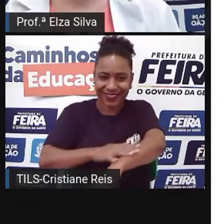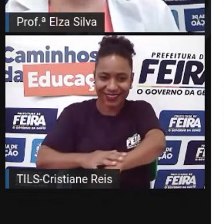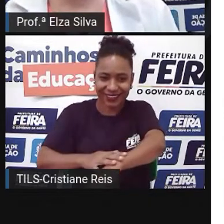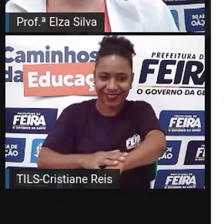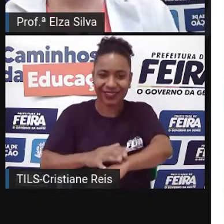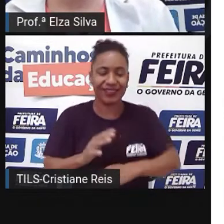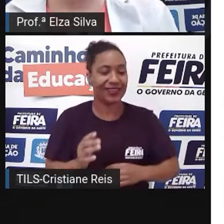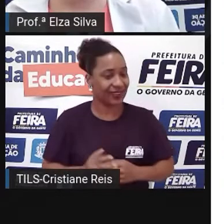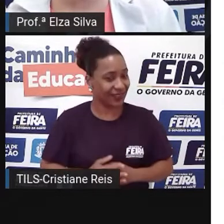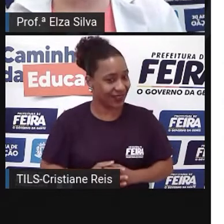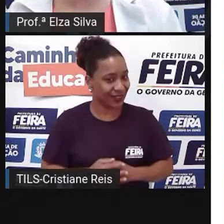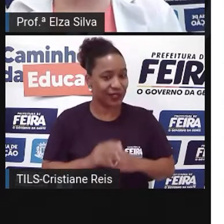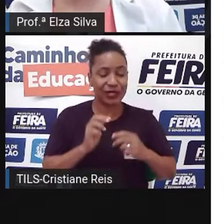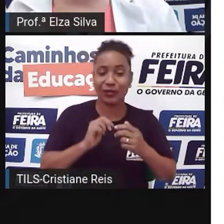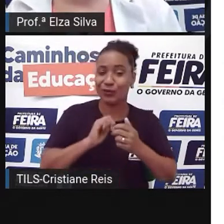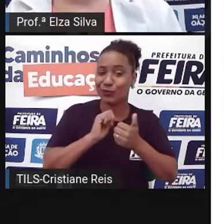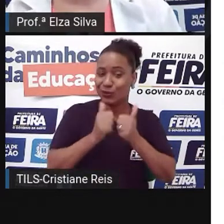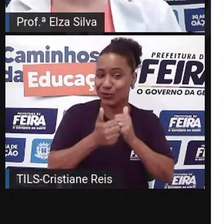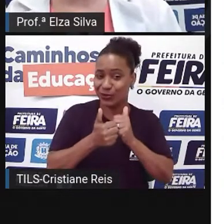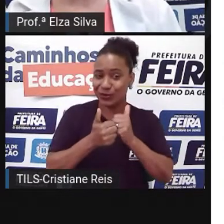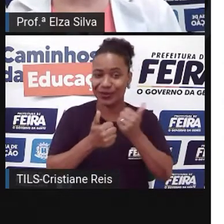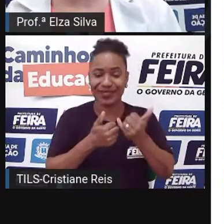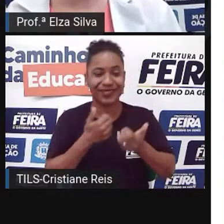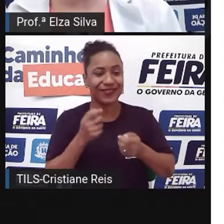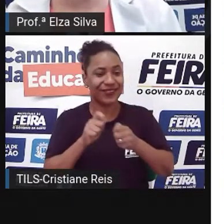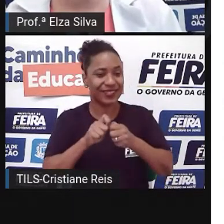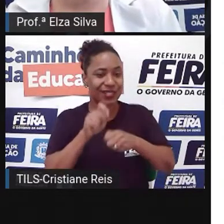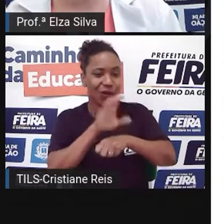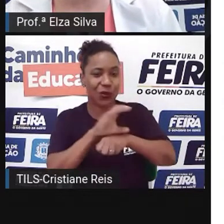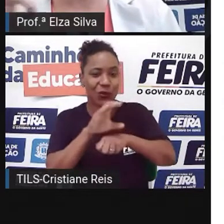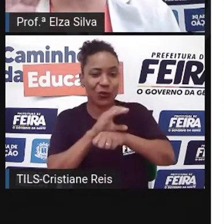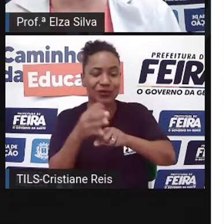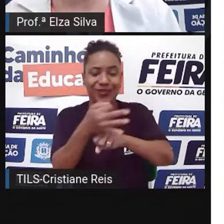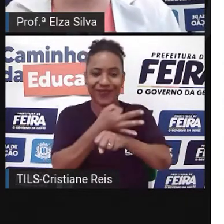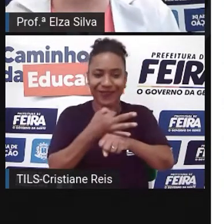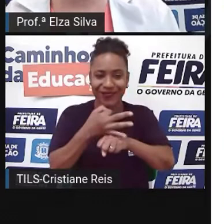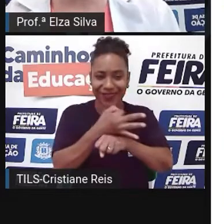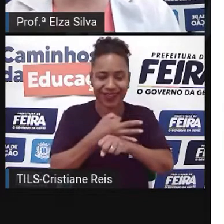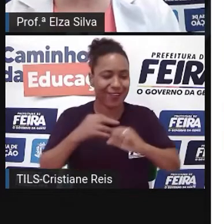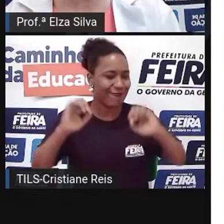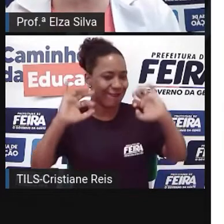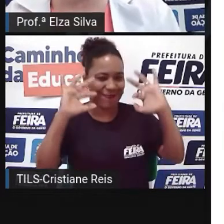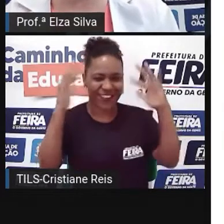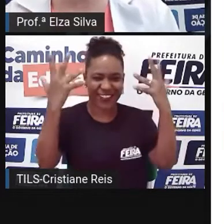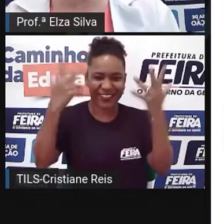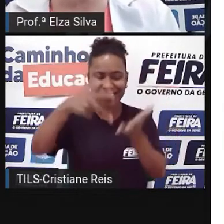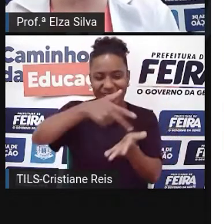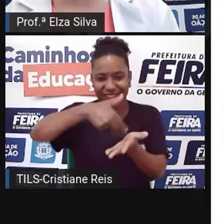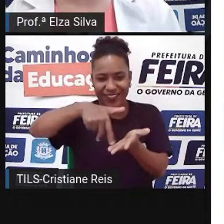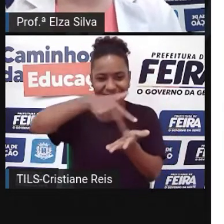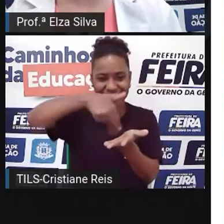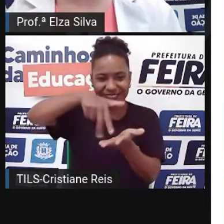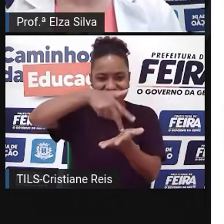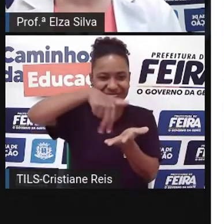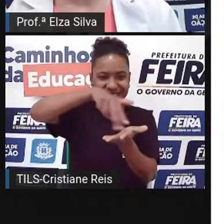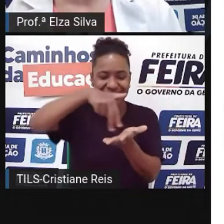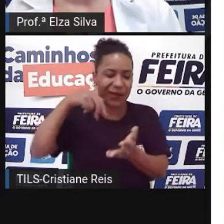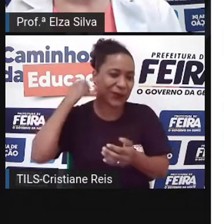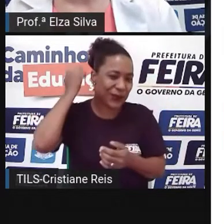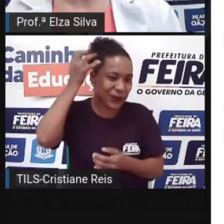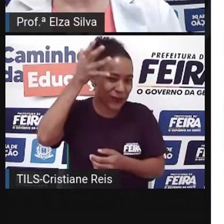Fazer um curso de férias To party all night Festejar Dançar A noite toda